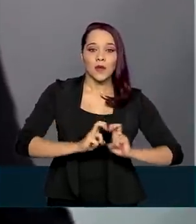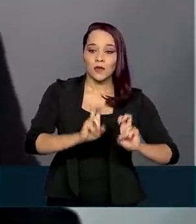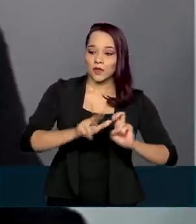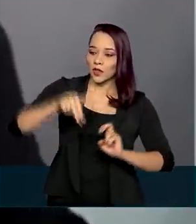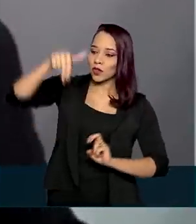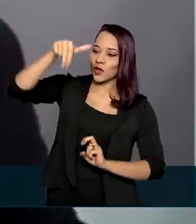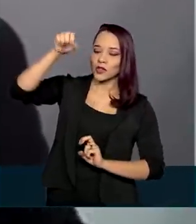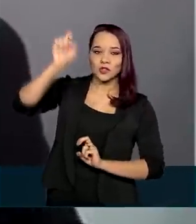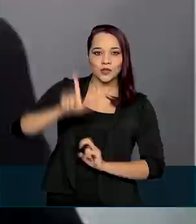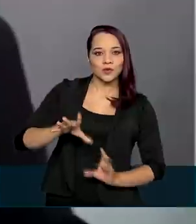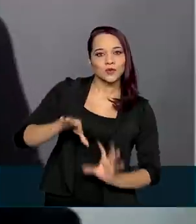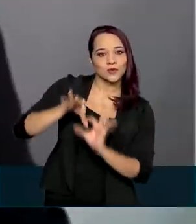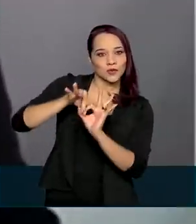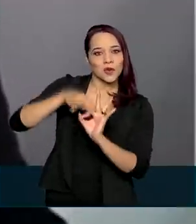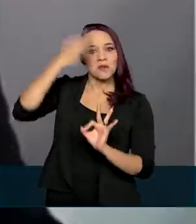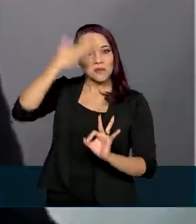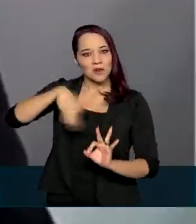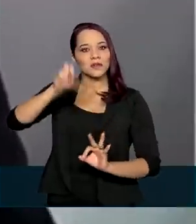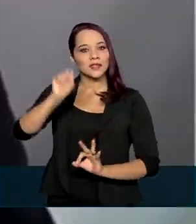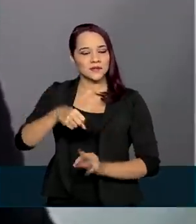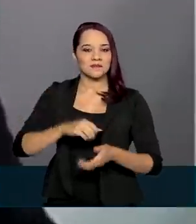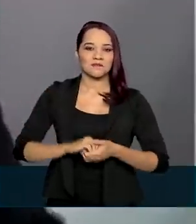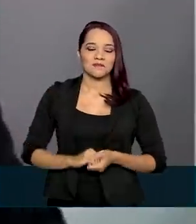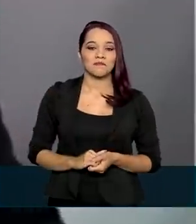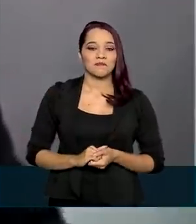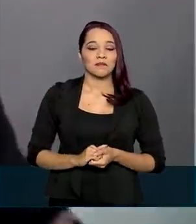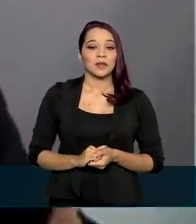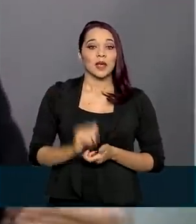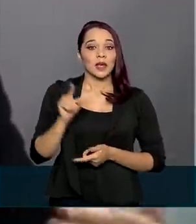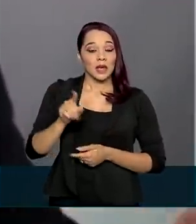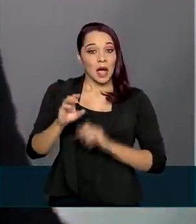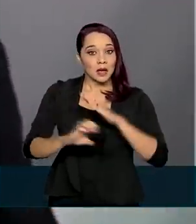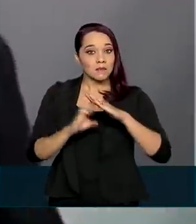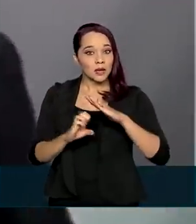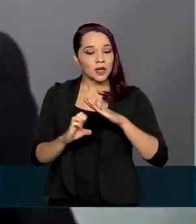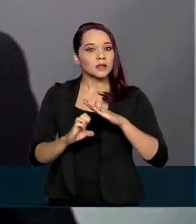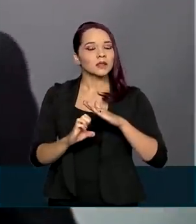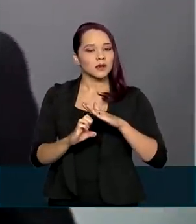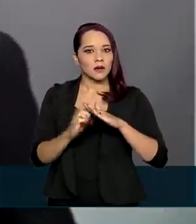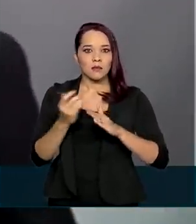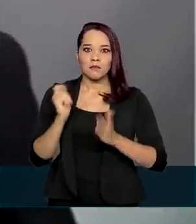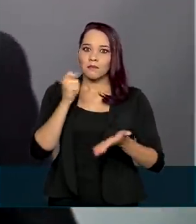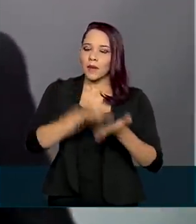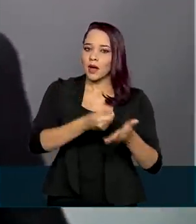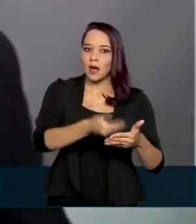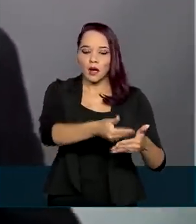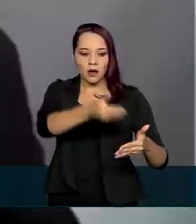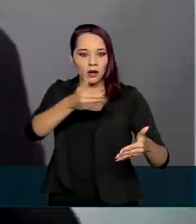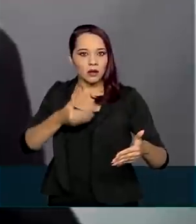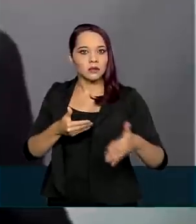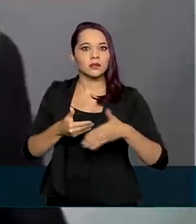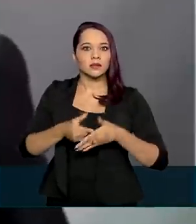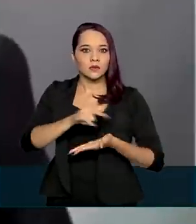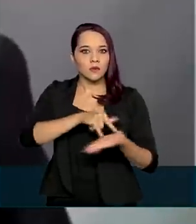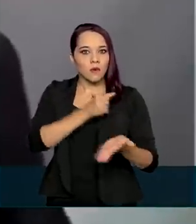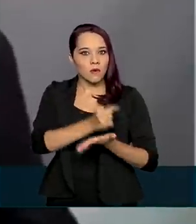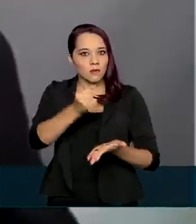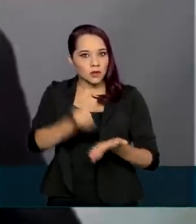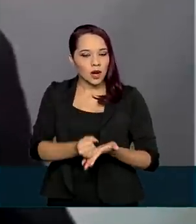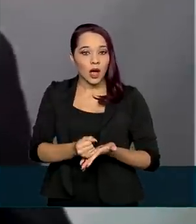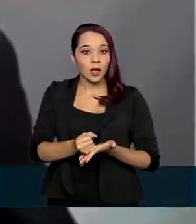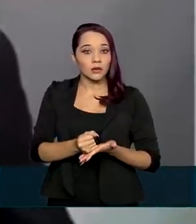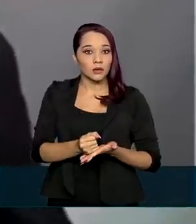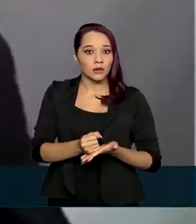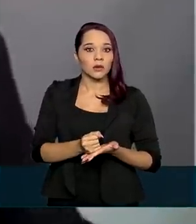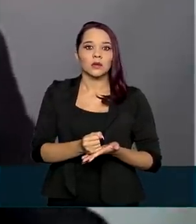mostra que sim. E a atitude da empresa em antecipar o pagamento de outorgas, em fazer um pagamento de